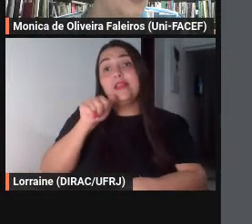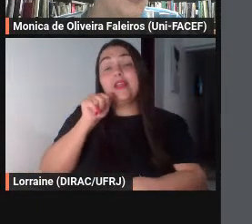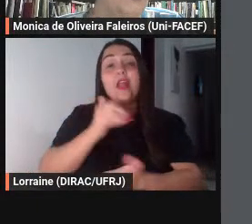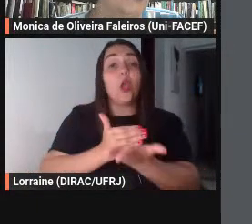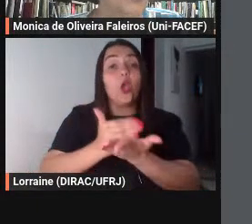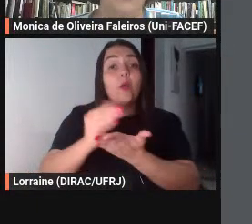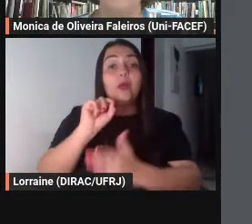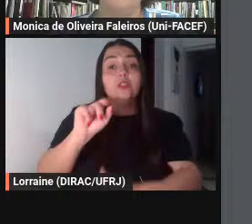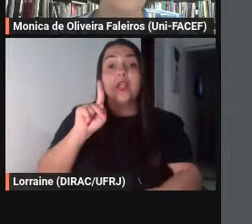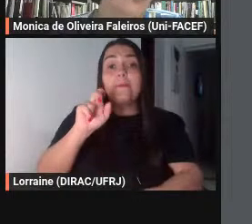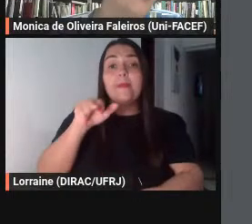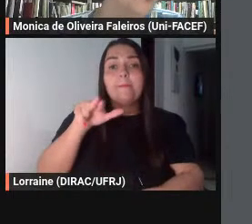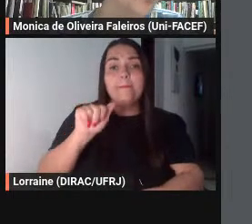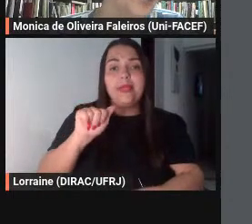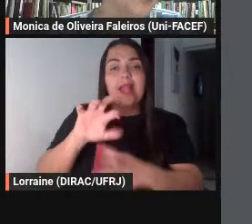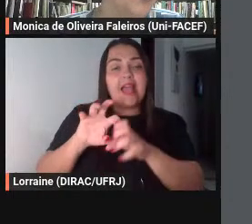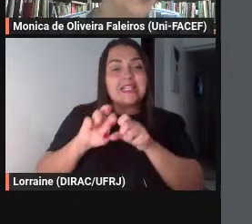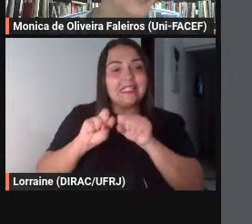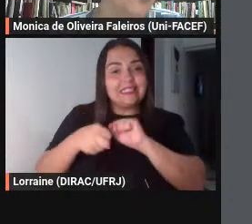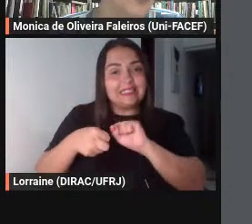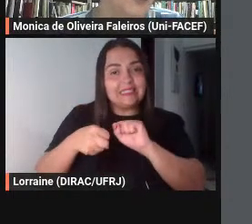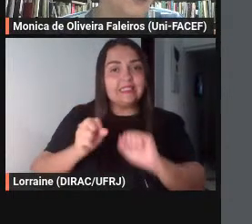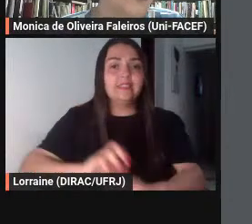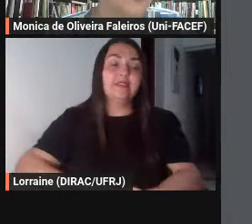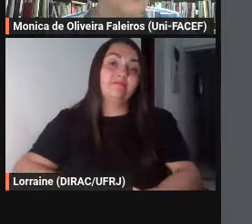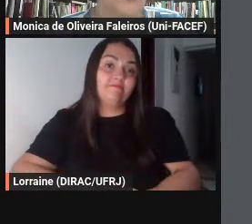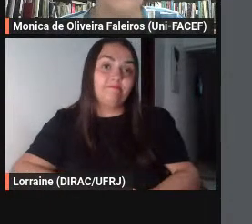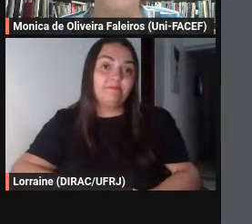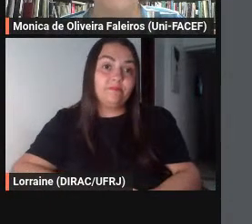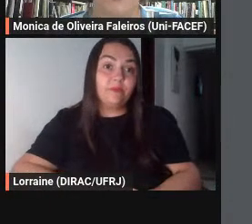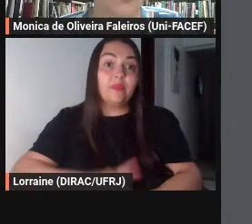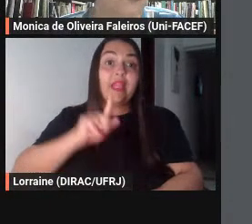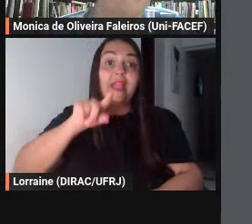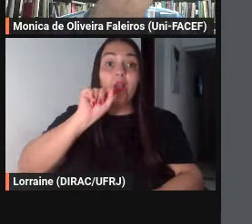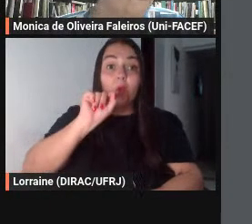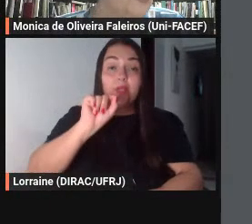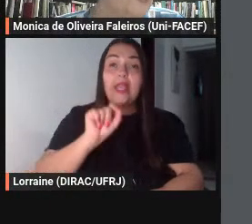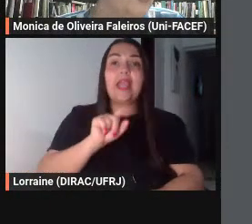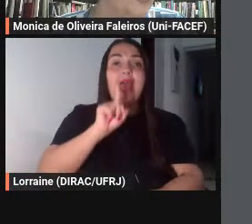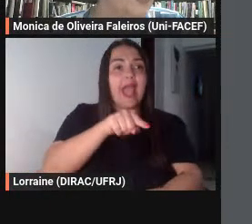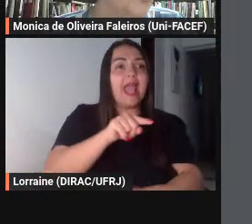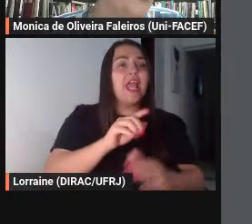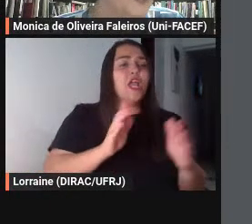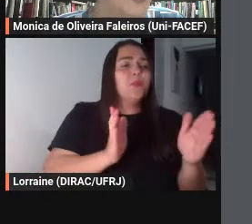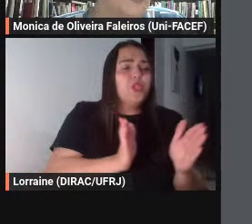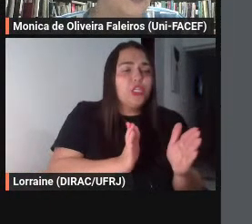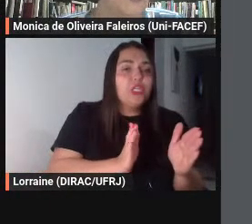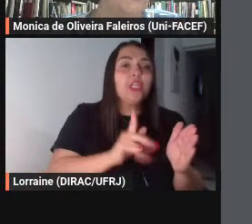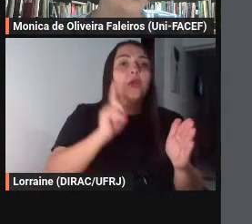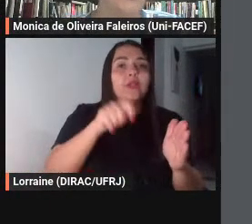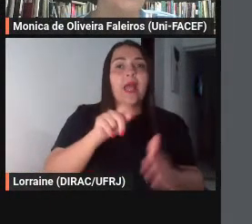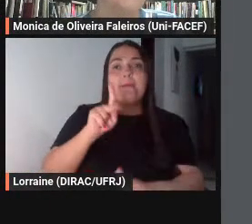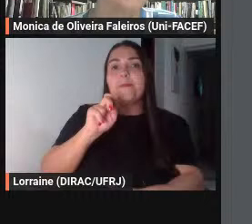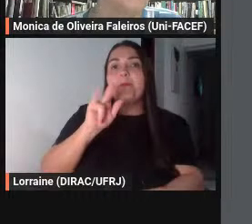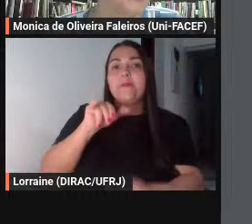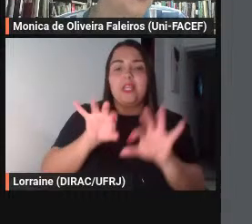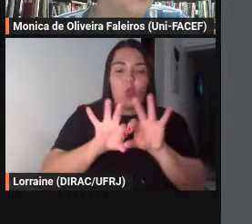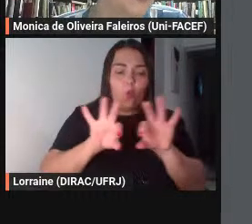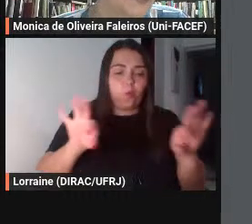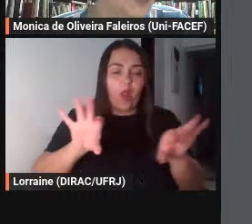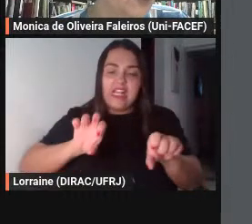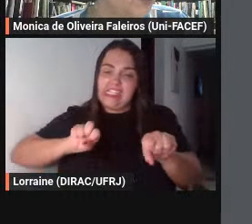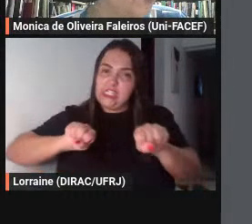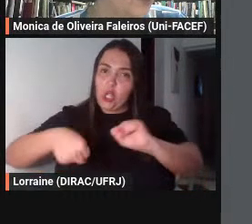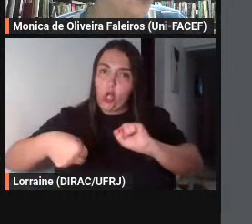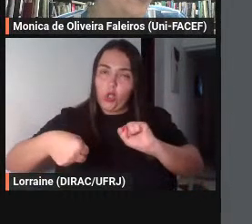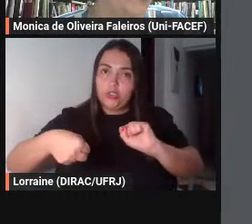essa moral reescreve o dito é de pequeno que se torce o pepino que quer dizer que assim como é necessário